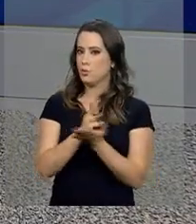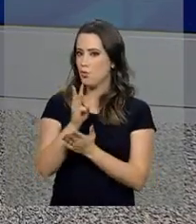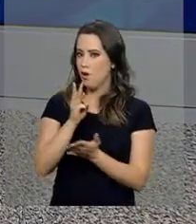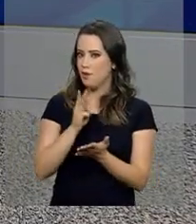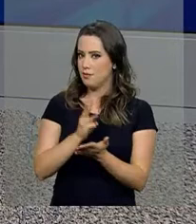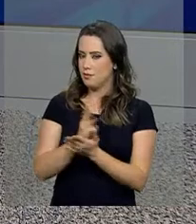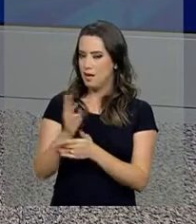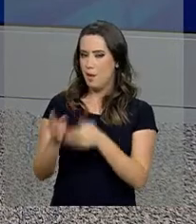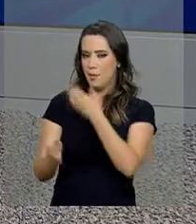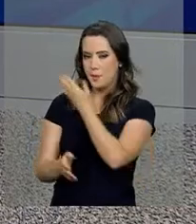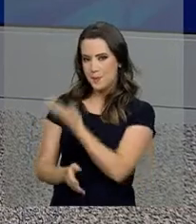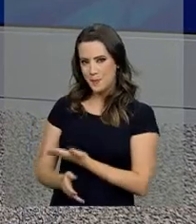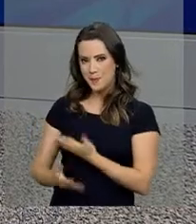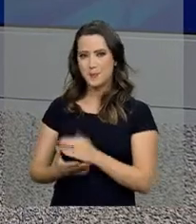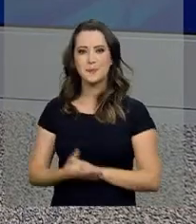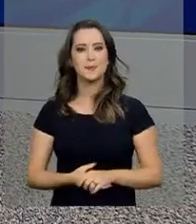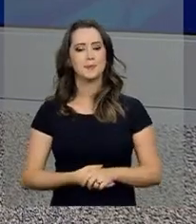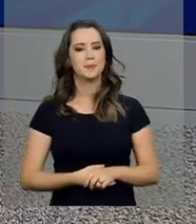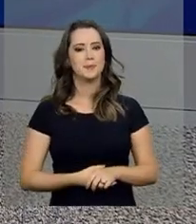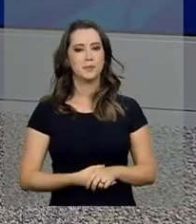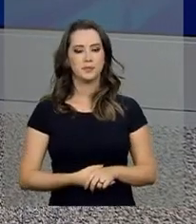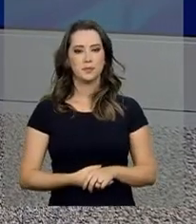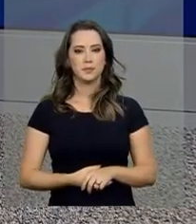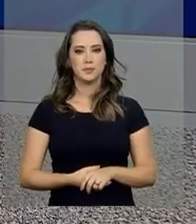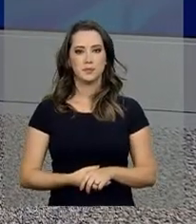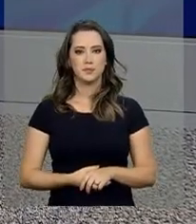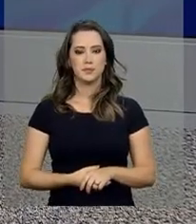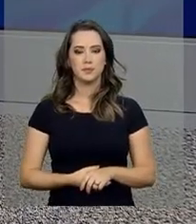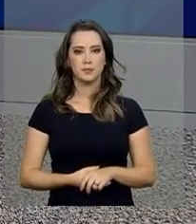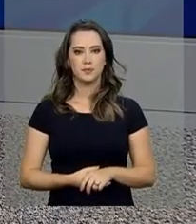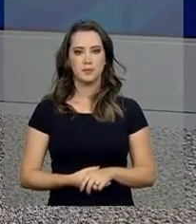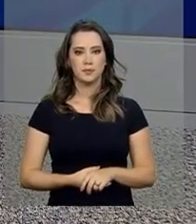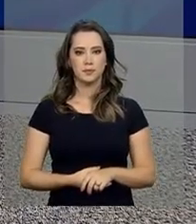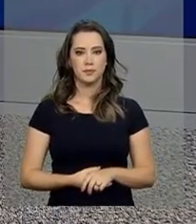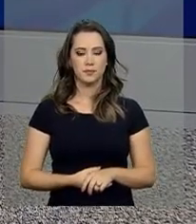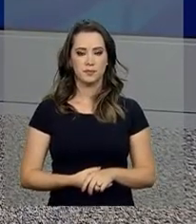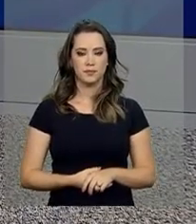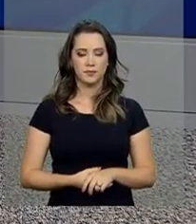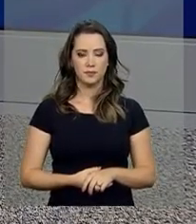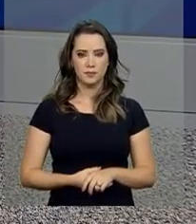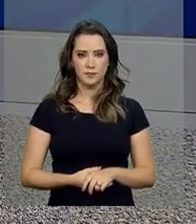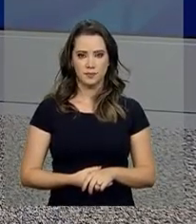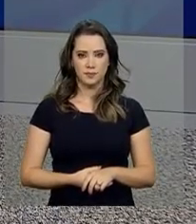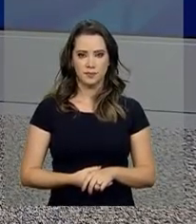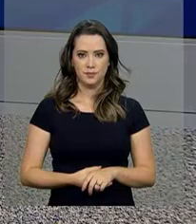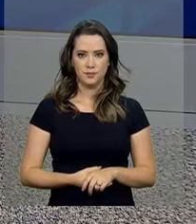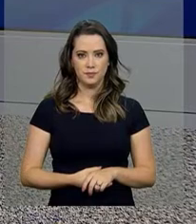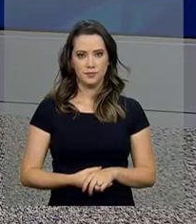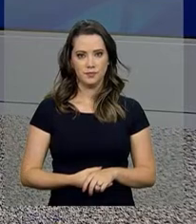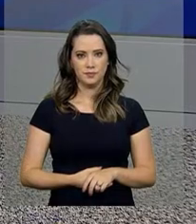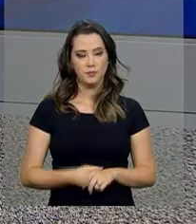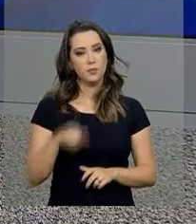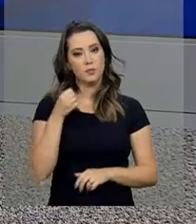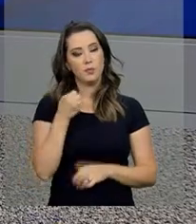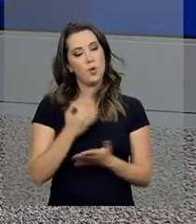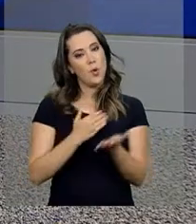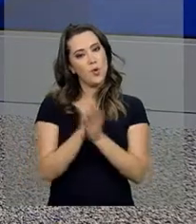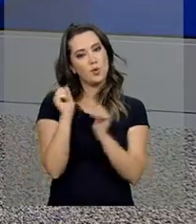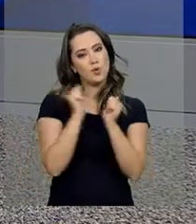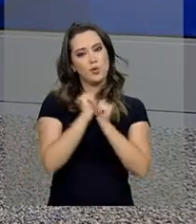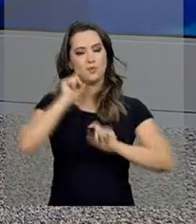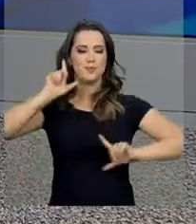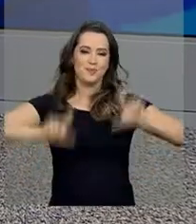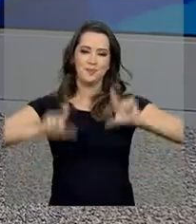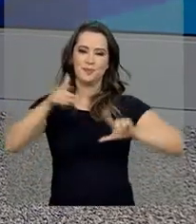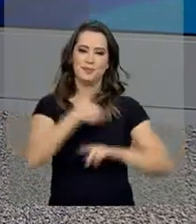Anote aí, é 619-9359-5084. Continue com a gente